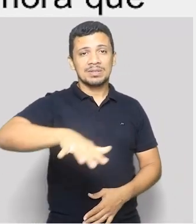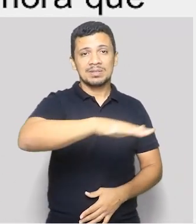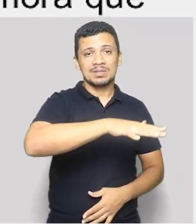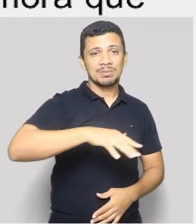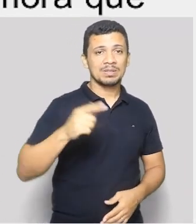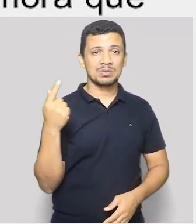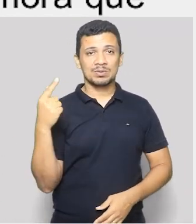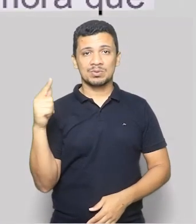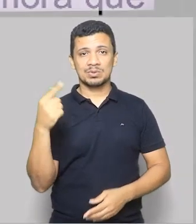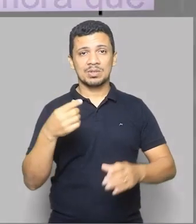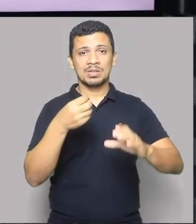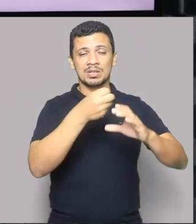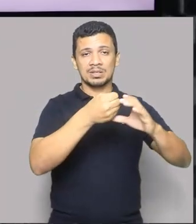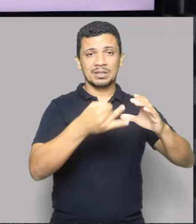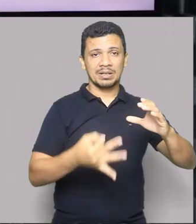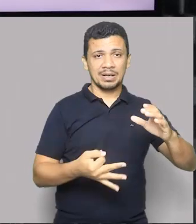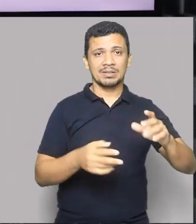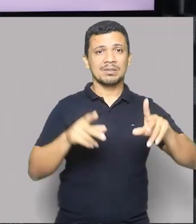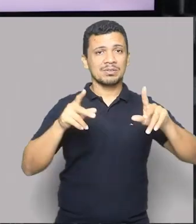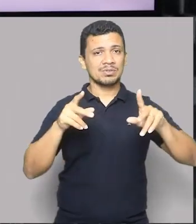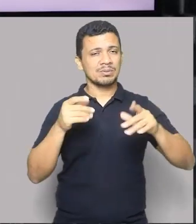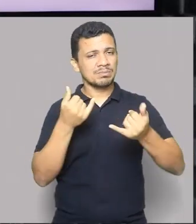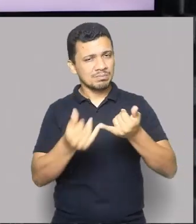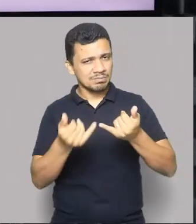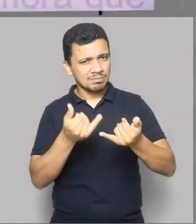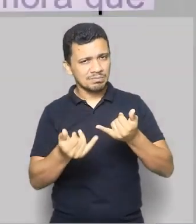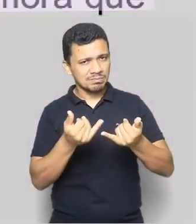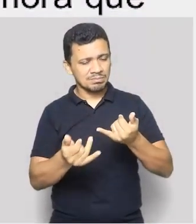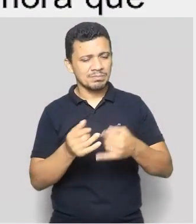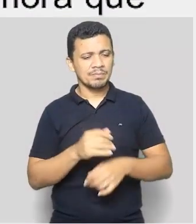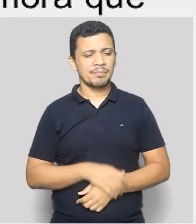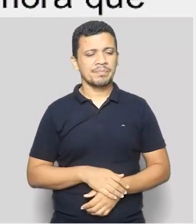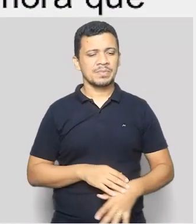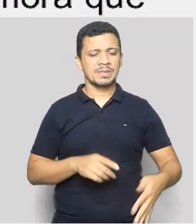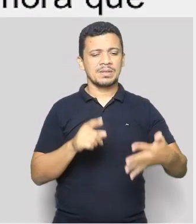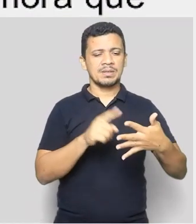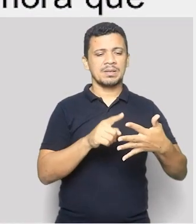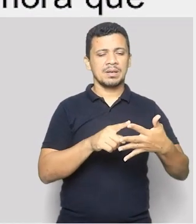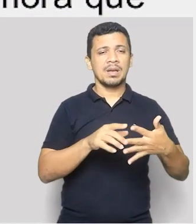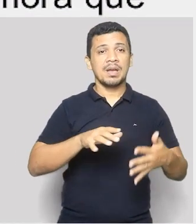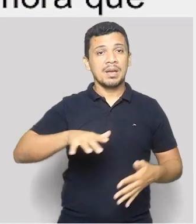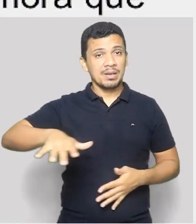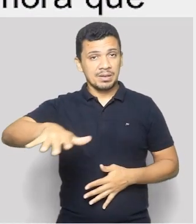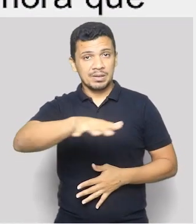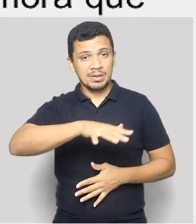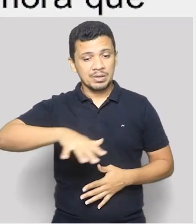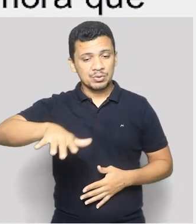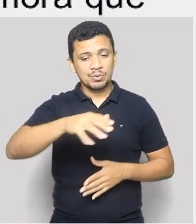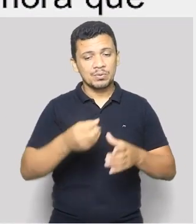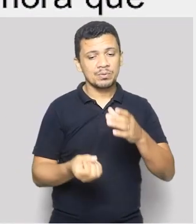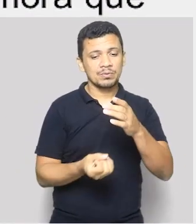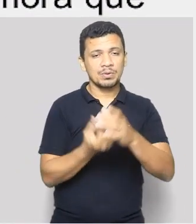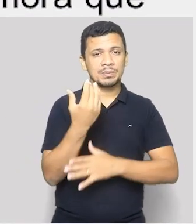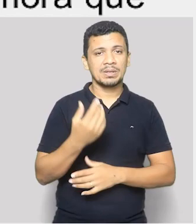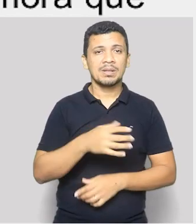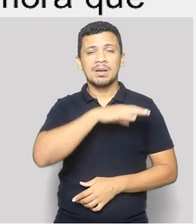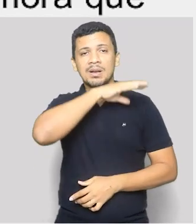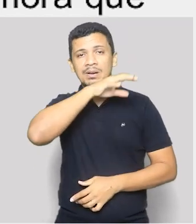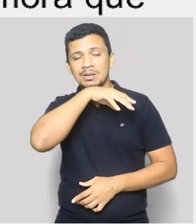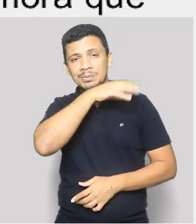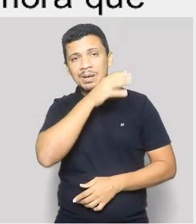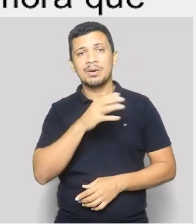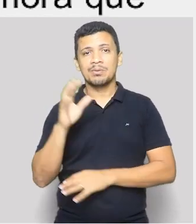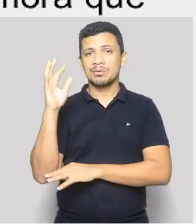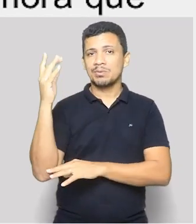possui características físicas em comum. B. É uma região formada por espécies de fauna e